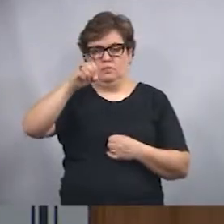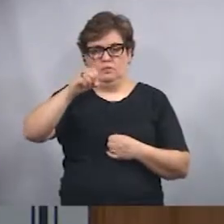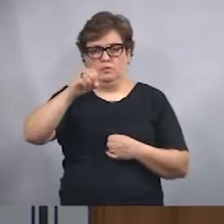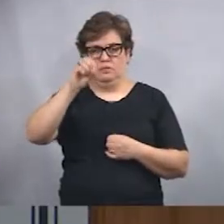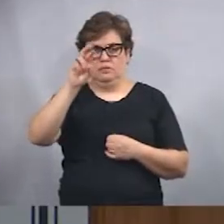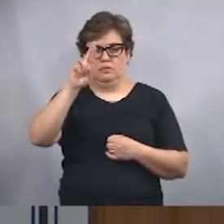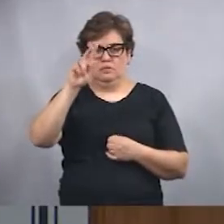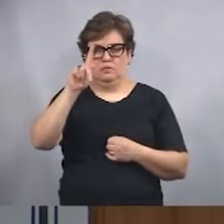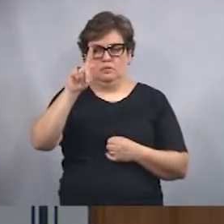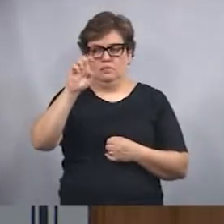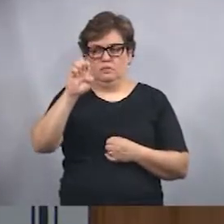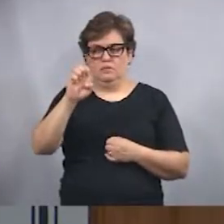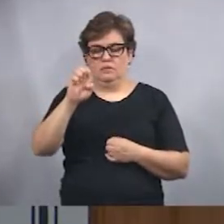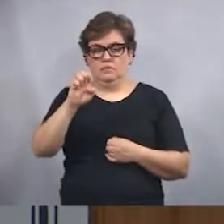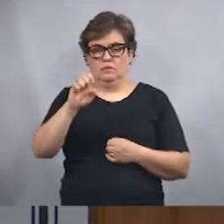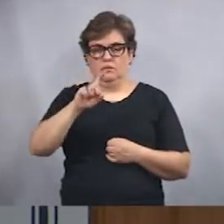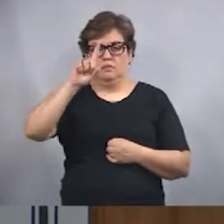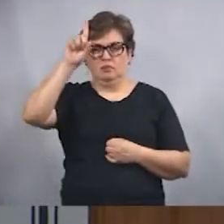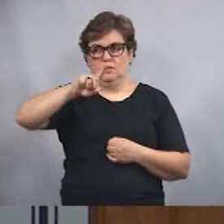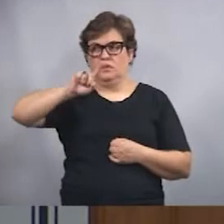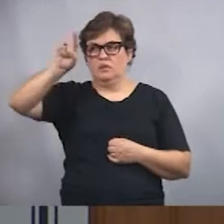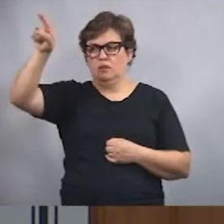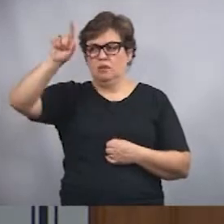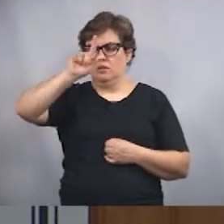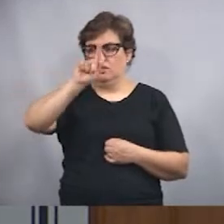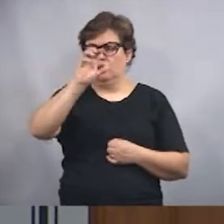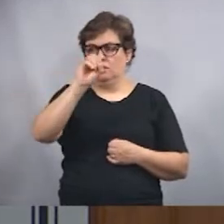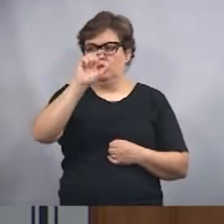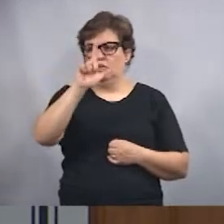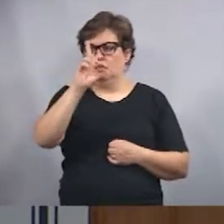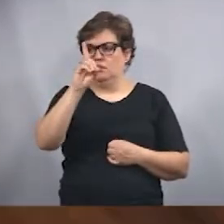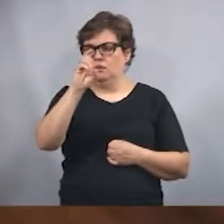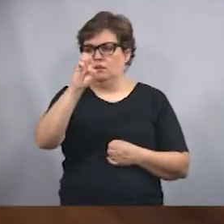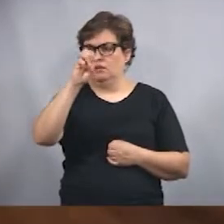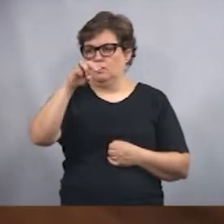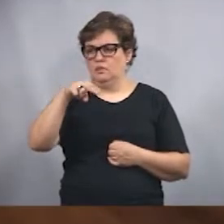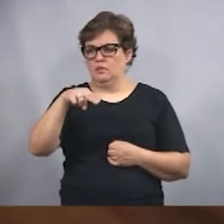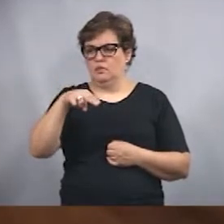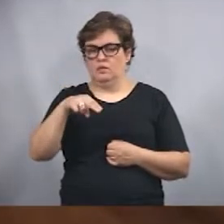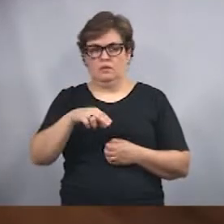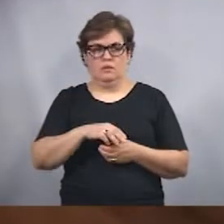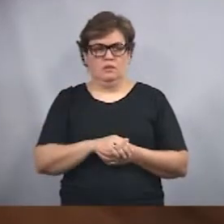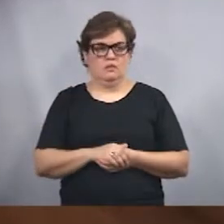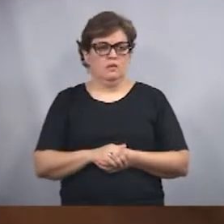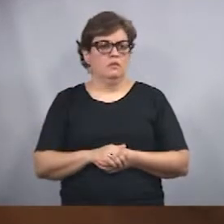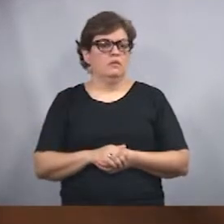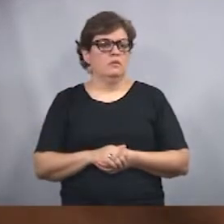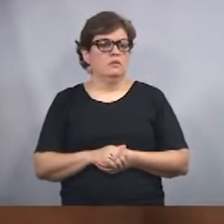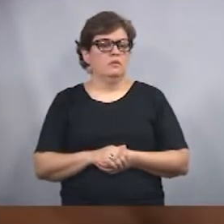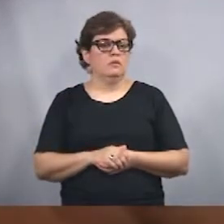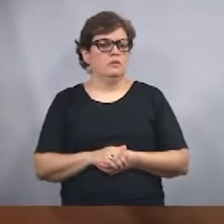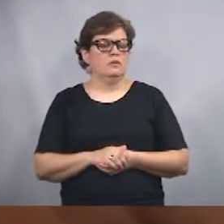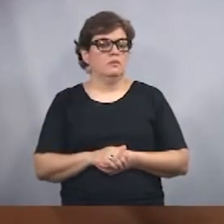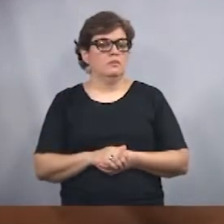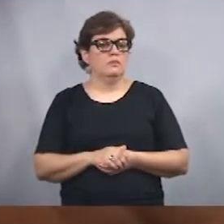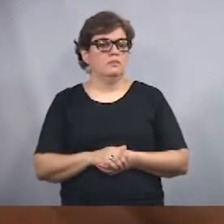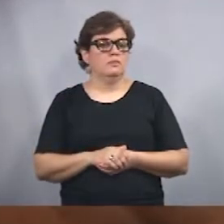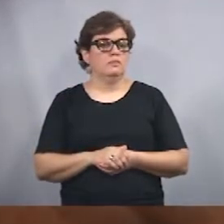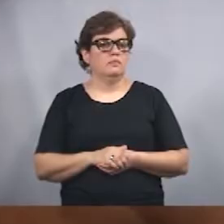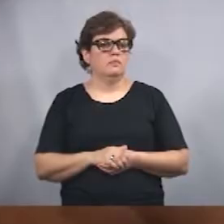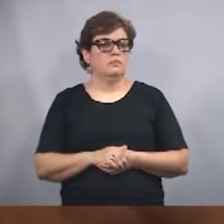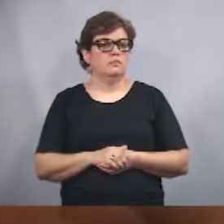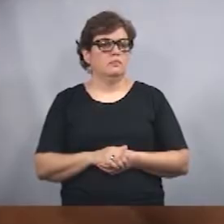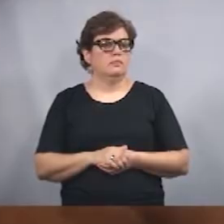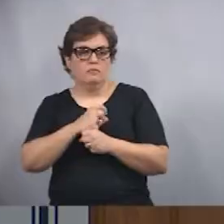incluindo a feijoada beneficente de São Jorge no mês de abril. A renda do evento vai ser destinada ao abrigo de idosos